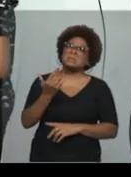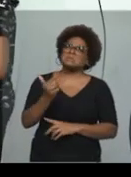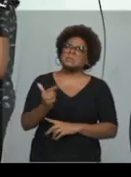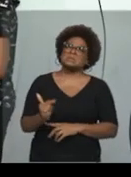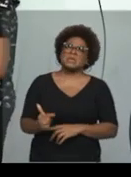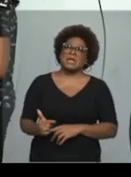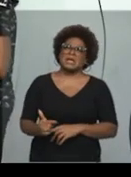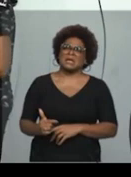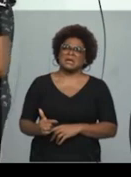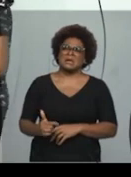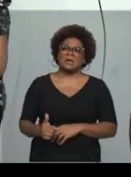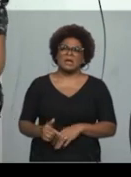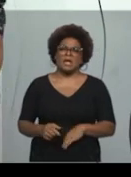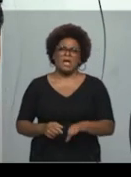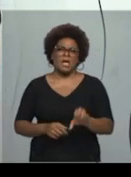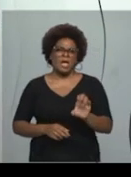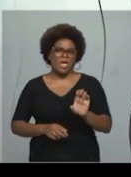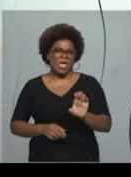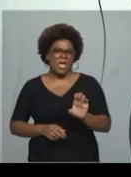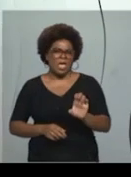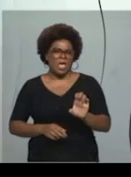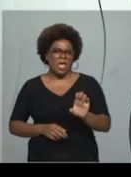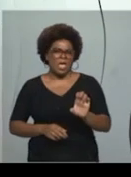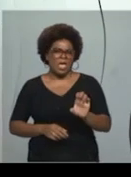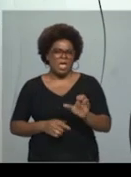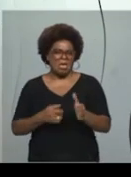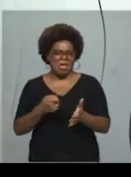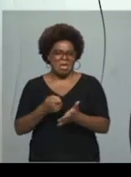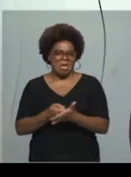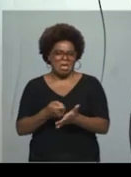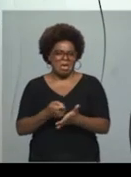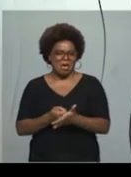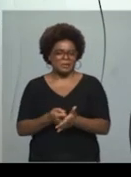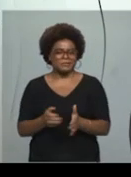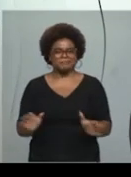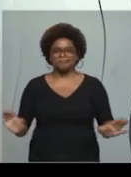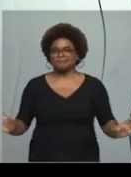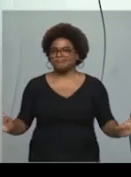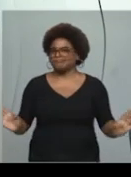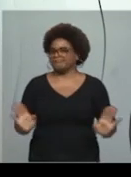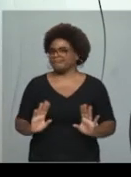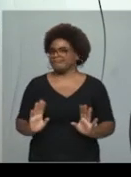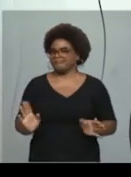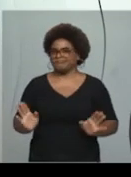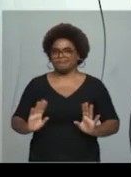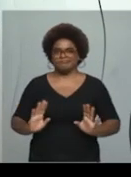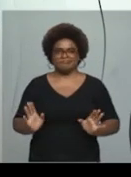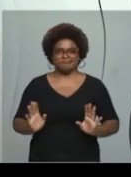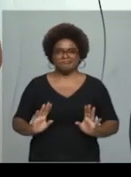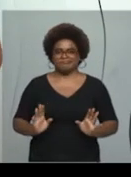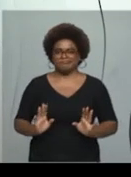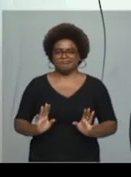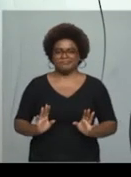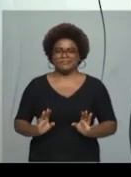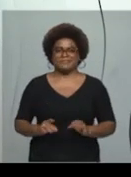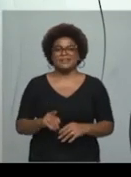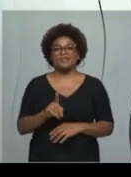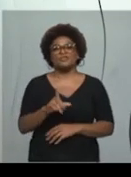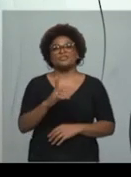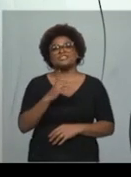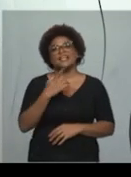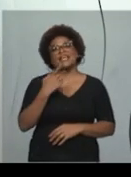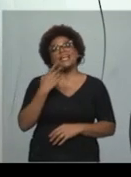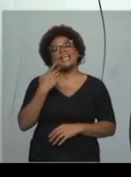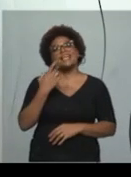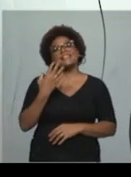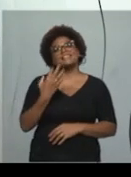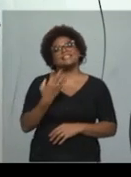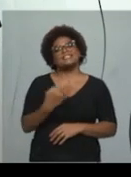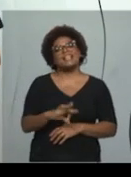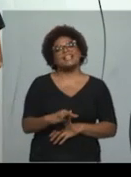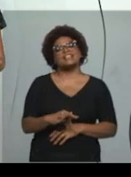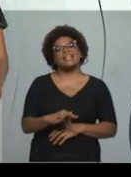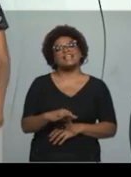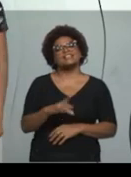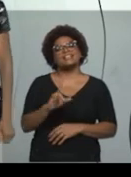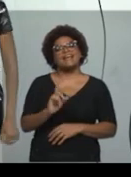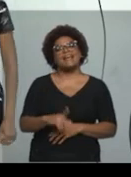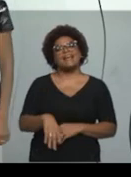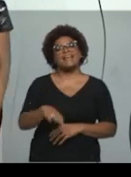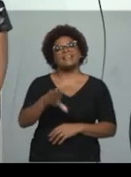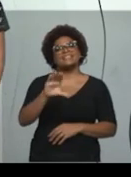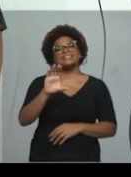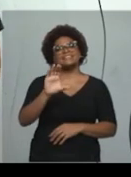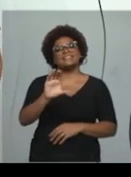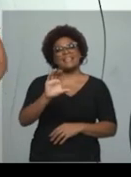Apelativa, porque tenta convencer os leitores, você fala, não, essa não é mesmo. E aí você, ó, tenho certeza. E a letra C é